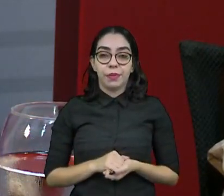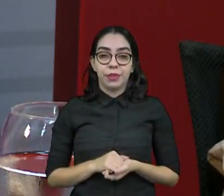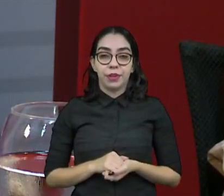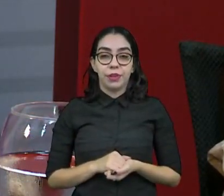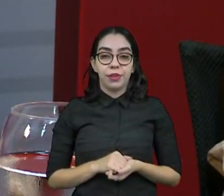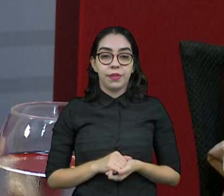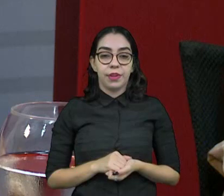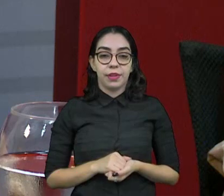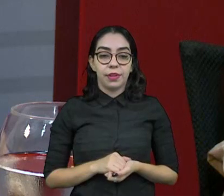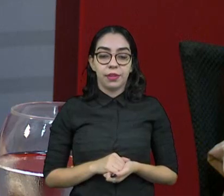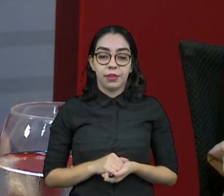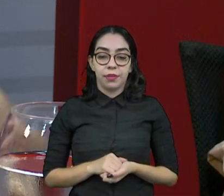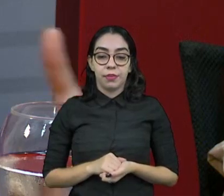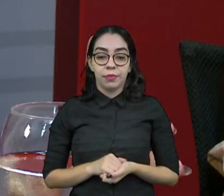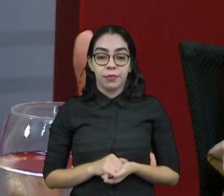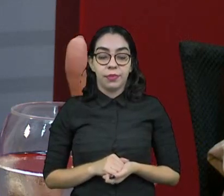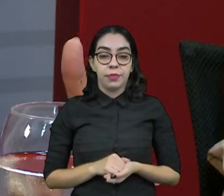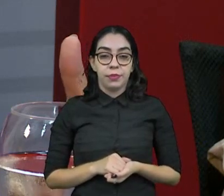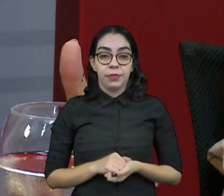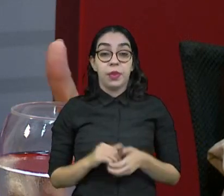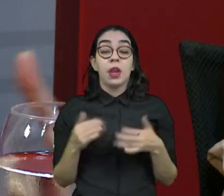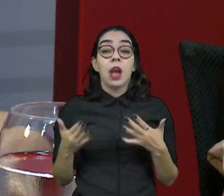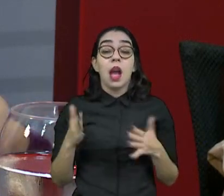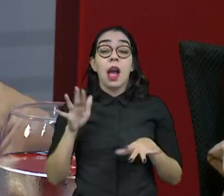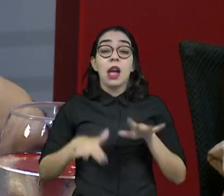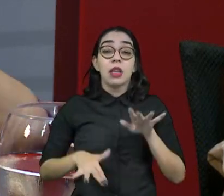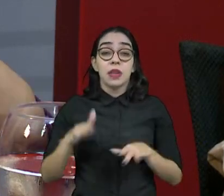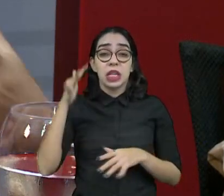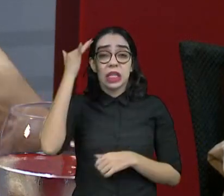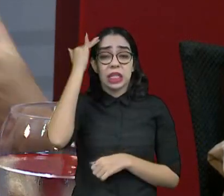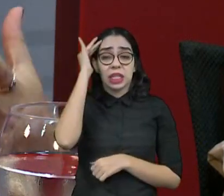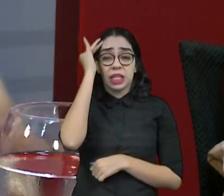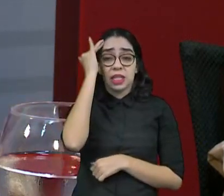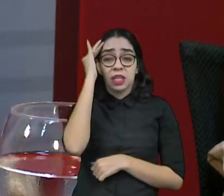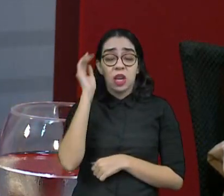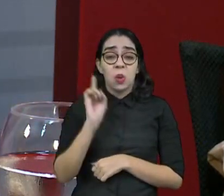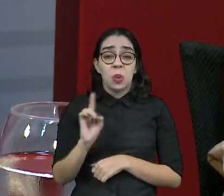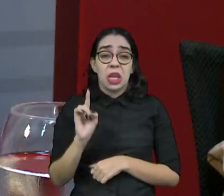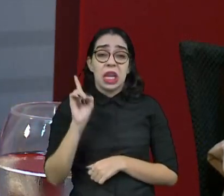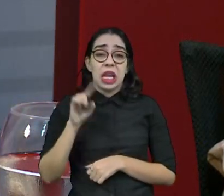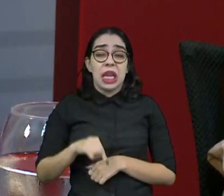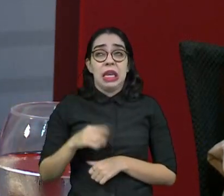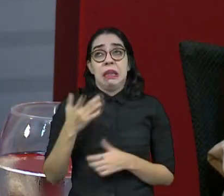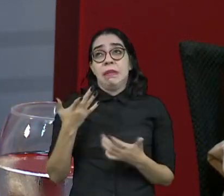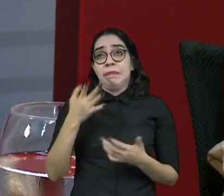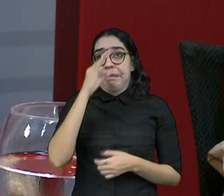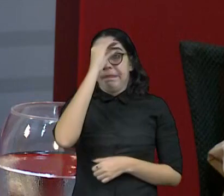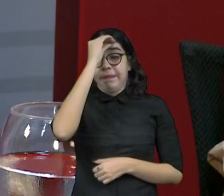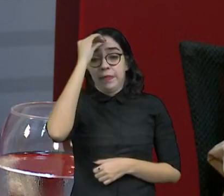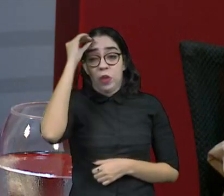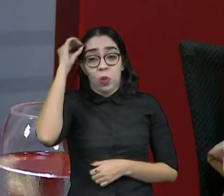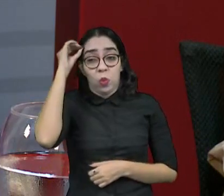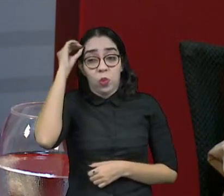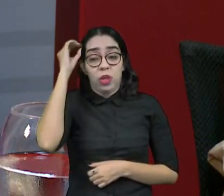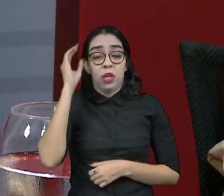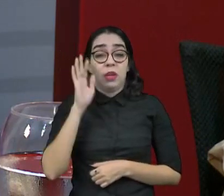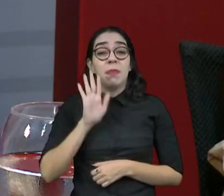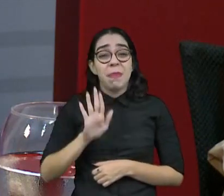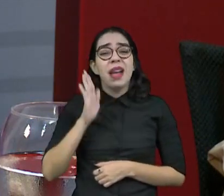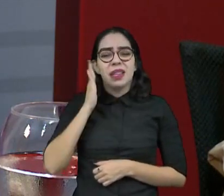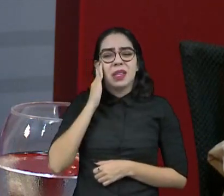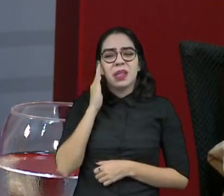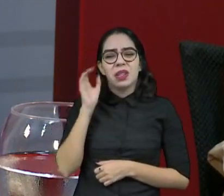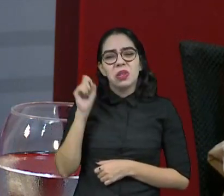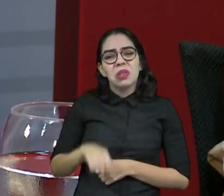é super fácil, porque se parte do princípio de que as pessoas não entendem, de que são ignorantes de alguma forma, não vão entender a pesquisa. Mas entendem.